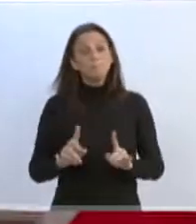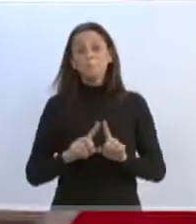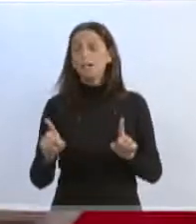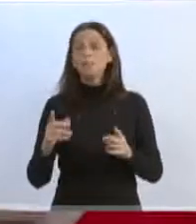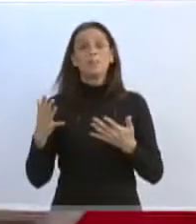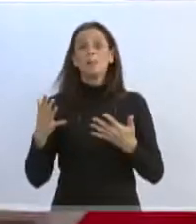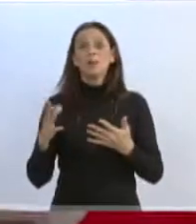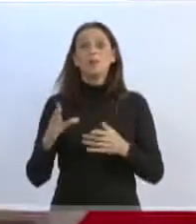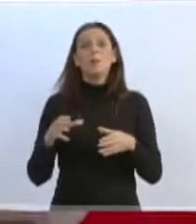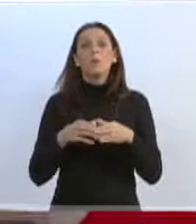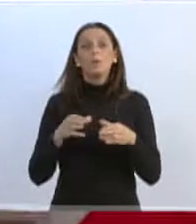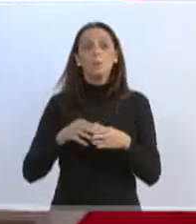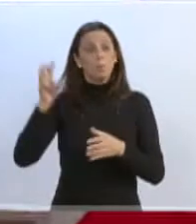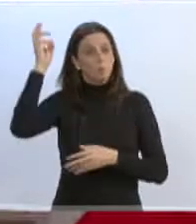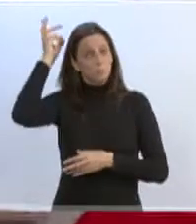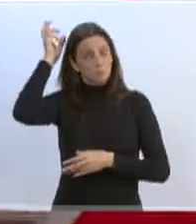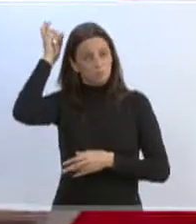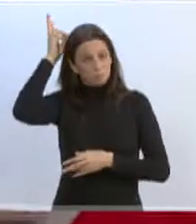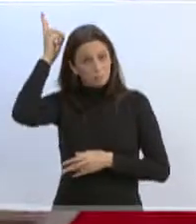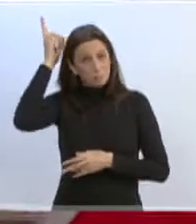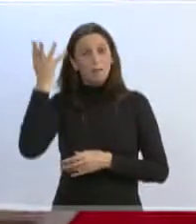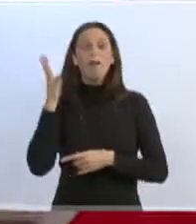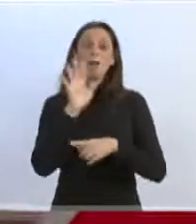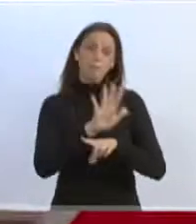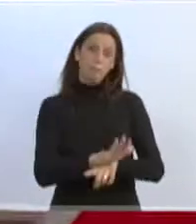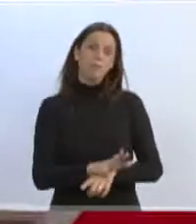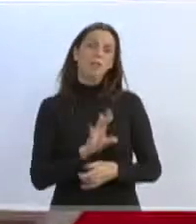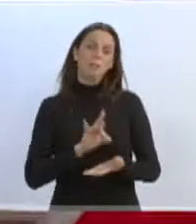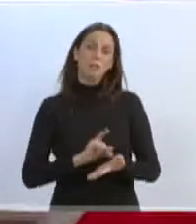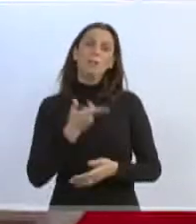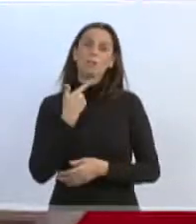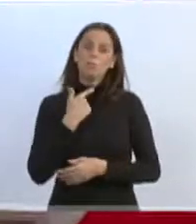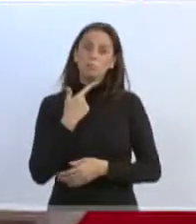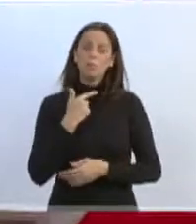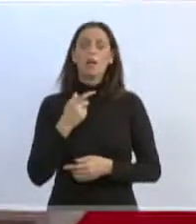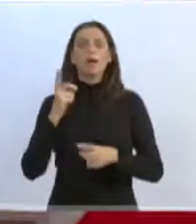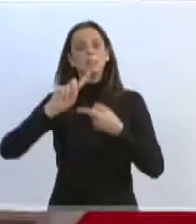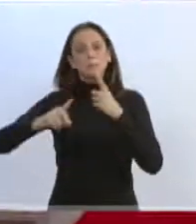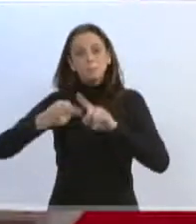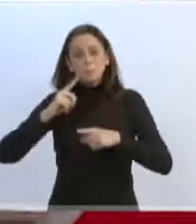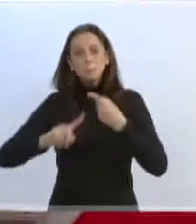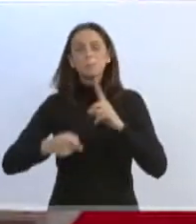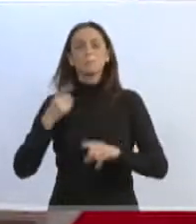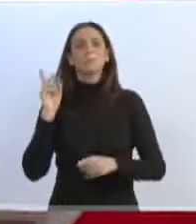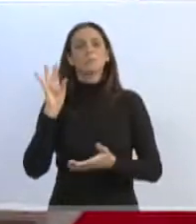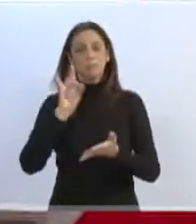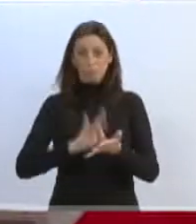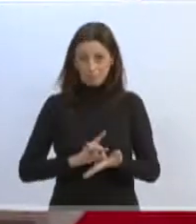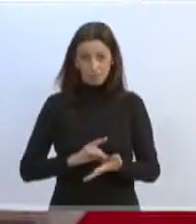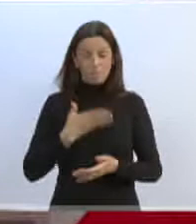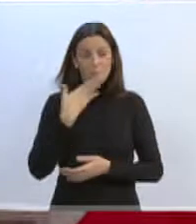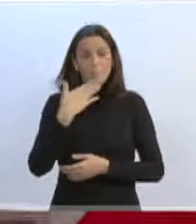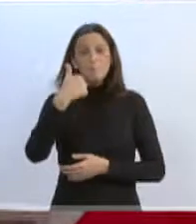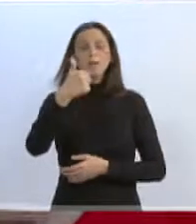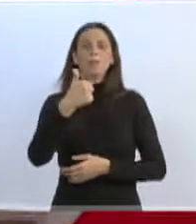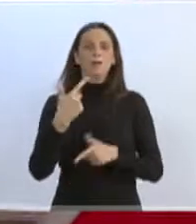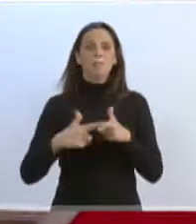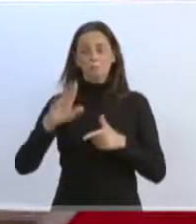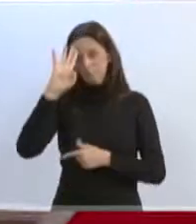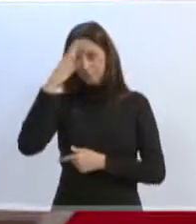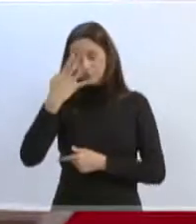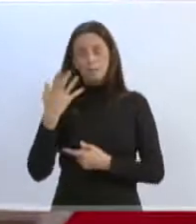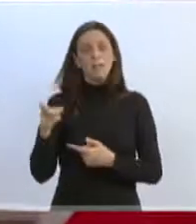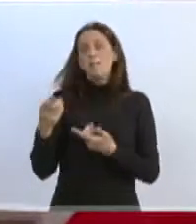guerra conosco, como o povo do Vale Itajaí. Porém, pela última vez, me parece, estão dispostos a dialogar, para vislumbrar, dessa vez, não promessas, mas soluções, não